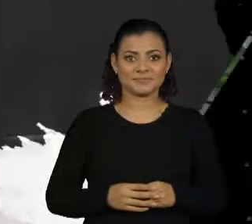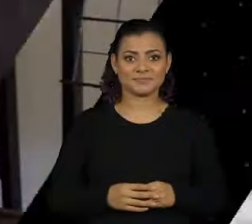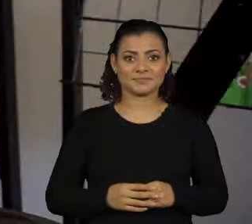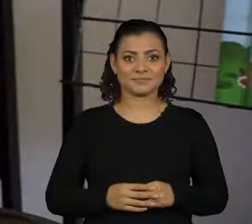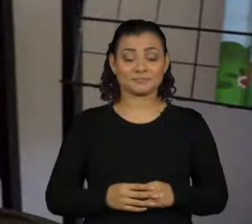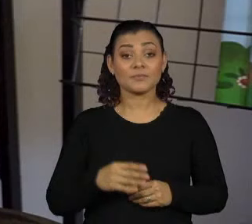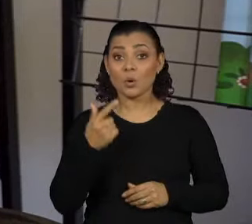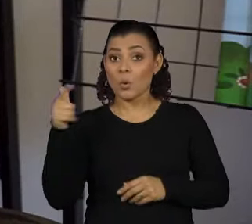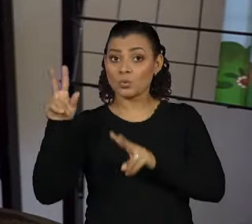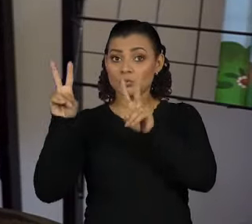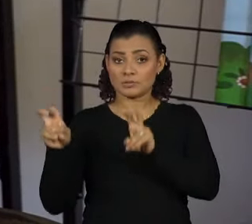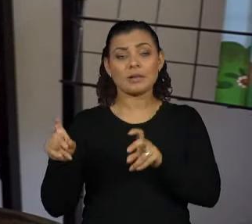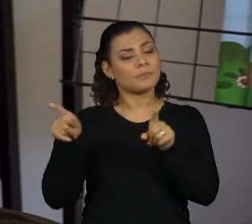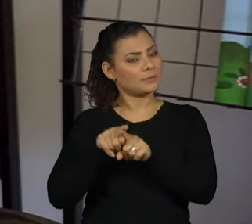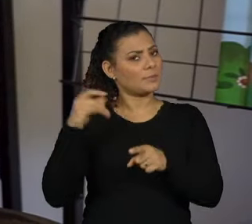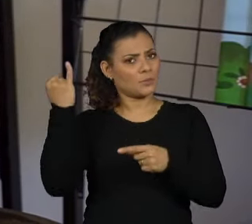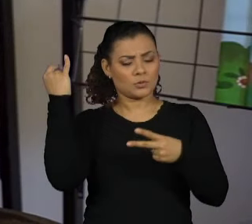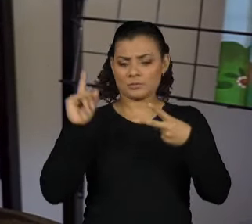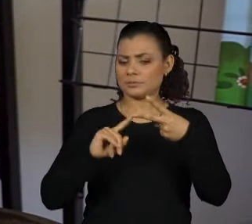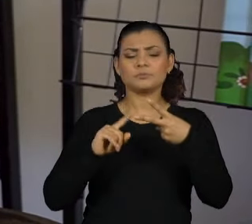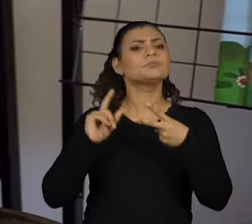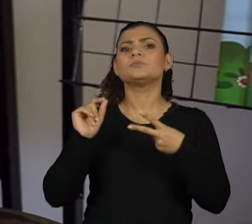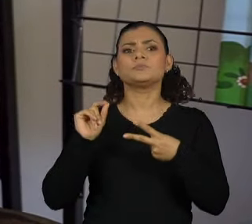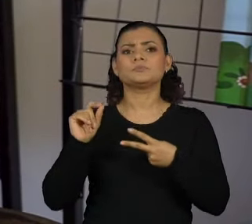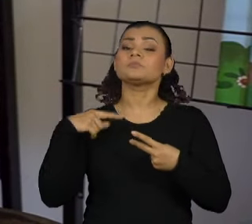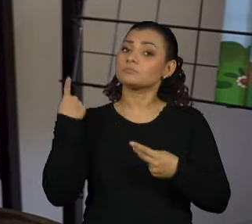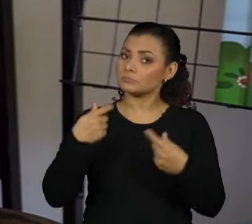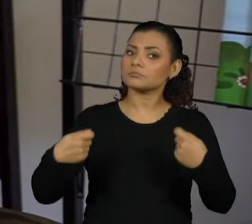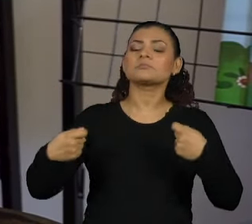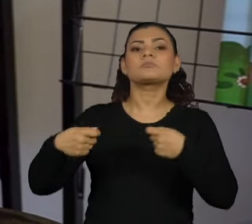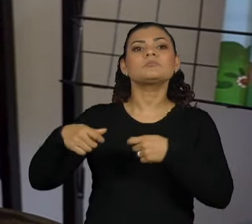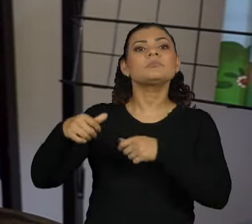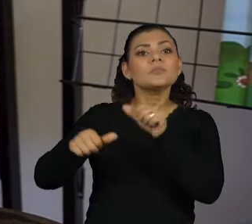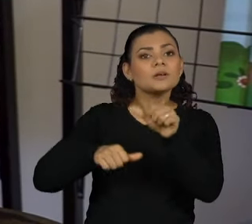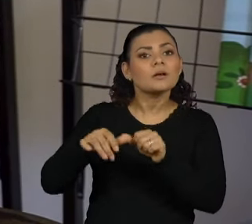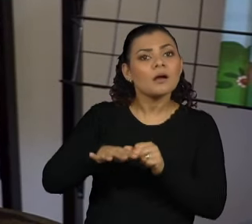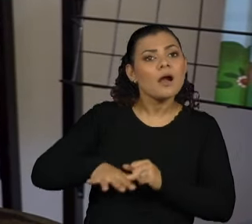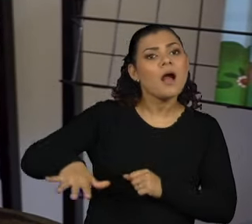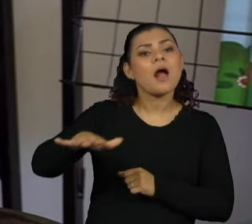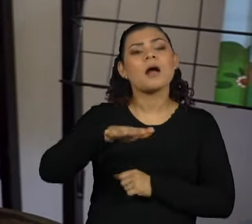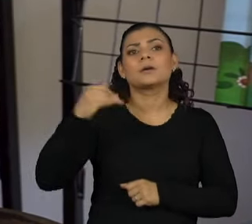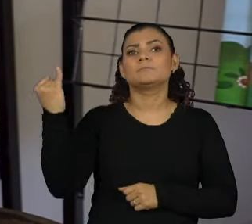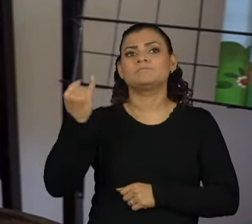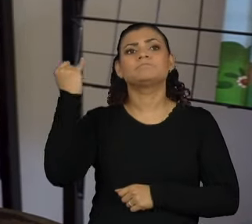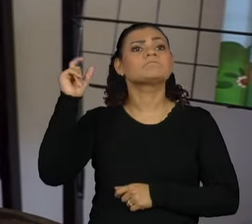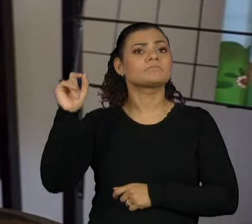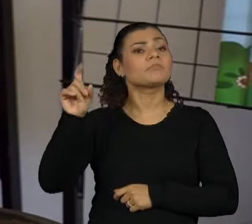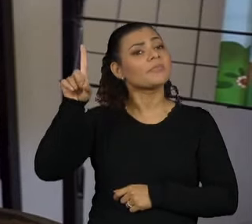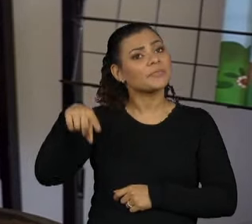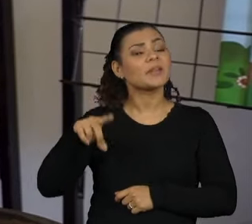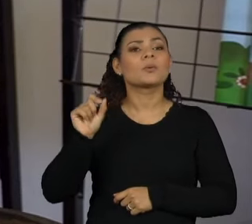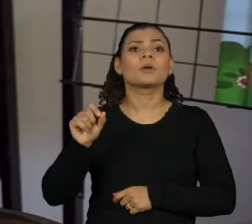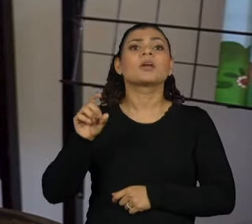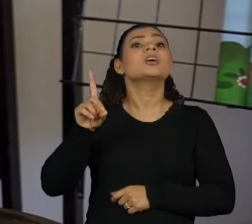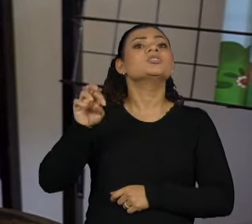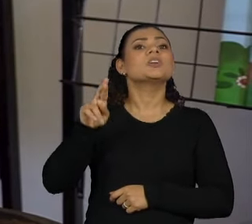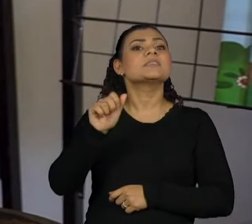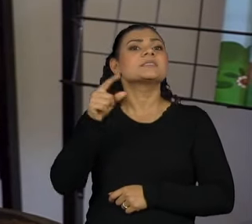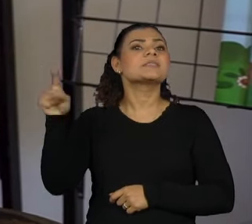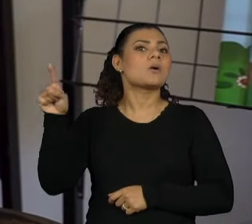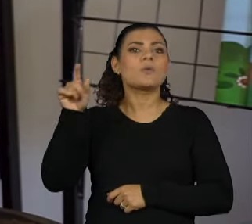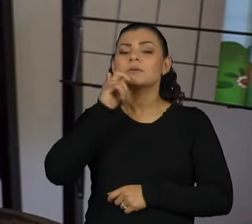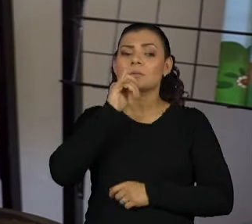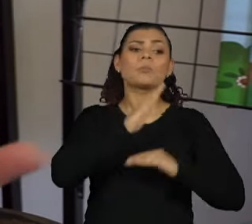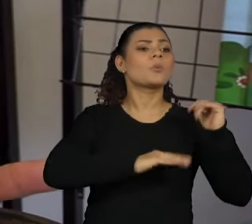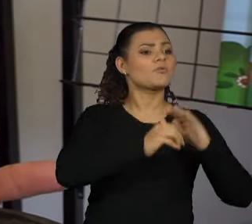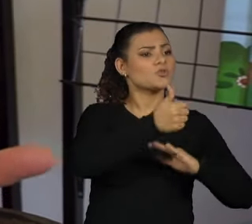Outro ponto é que a gente vai precisar mexer na área que é essencial para nós, que é de direção. Então não adianta também você ter